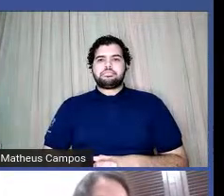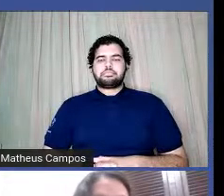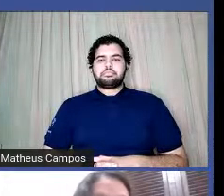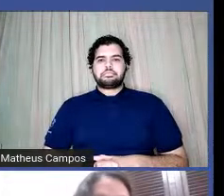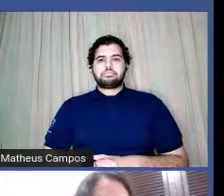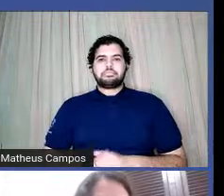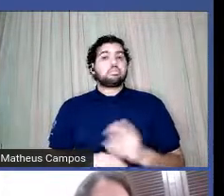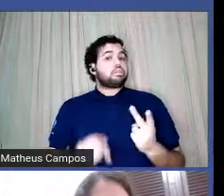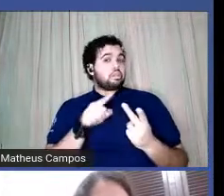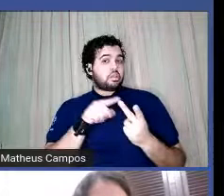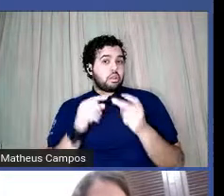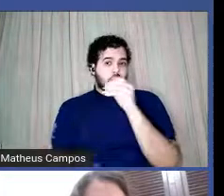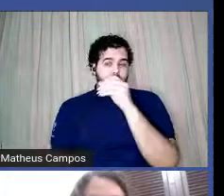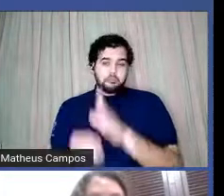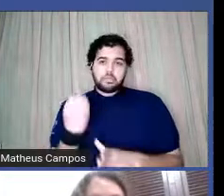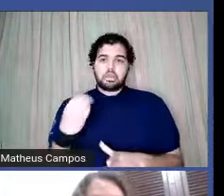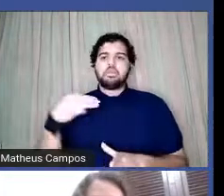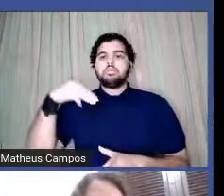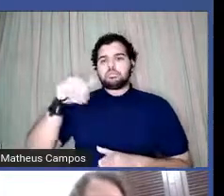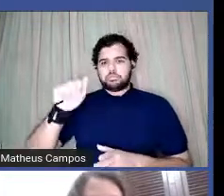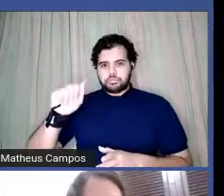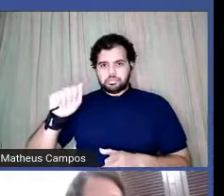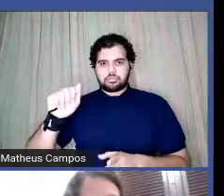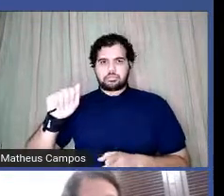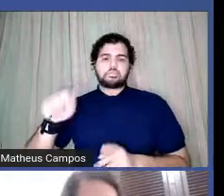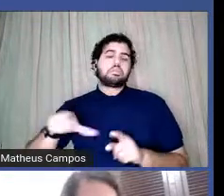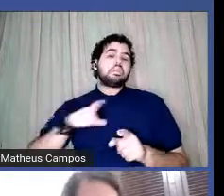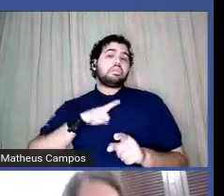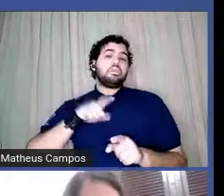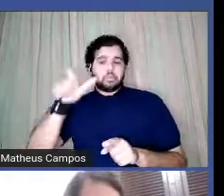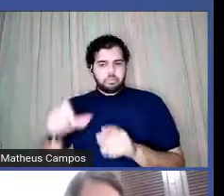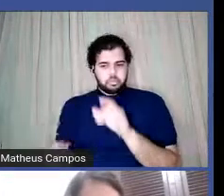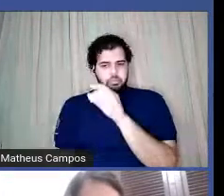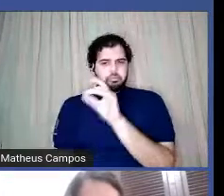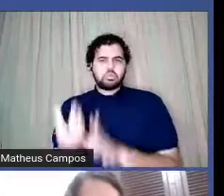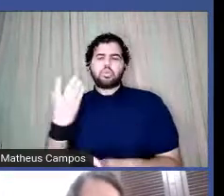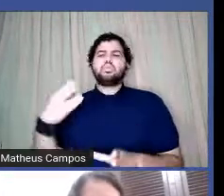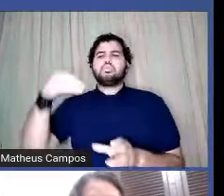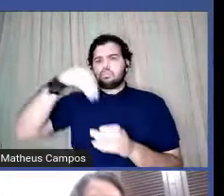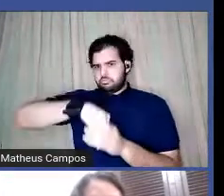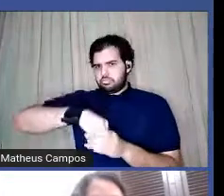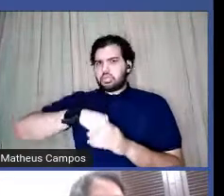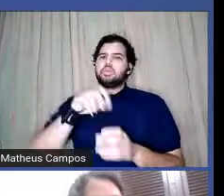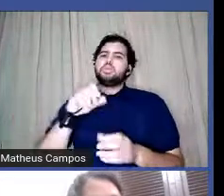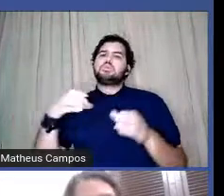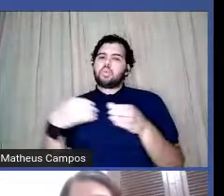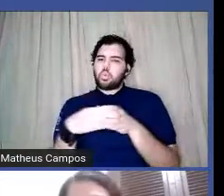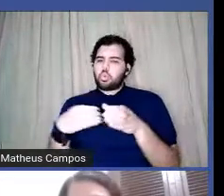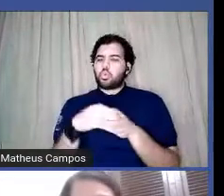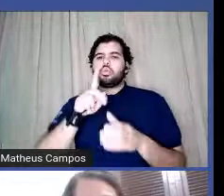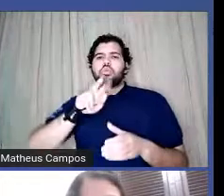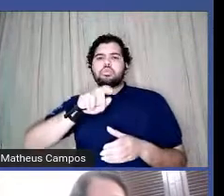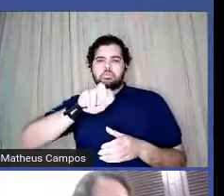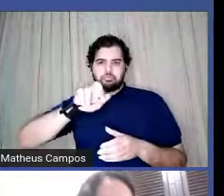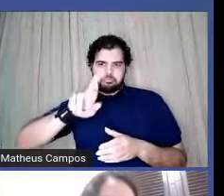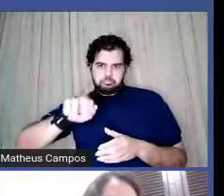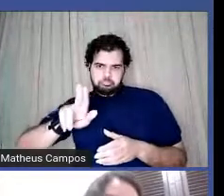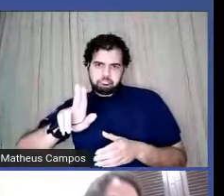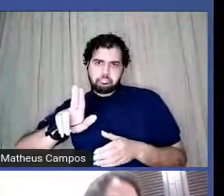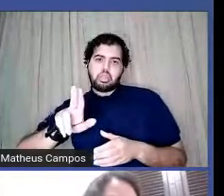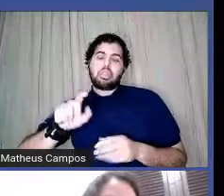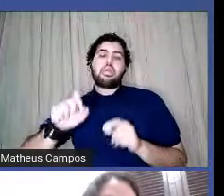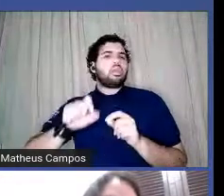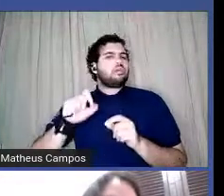produção da Mar, né? Que também é uma poeta que está que na Pretarau. E a Mar, nossa, Mar é